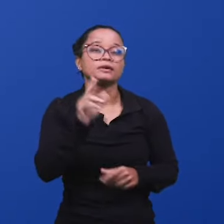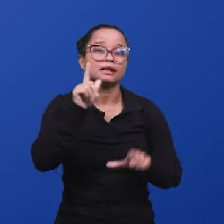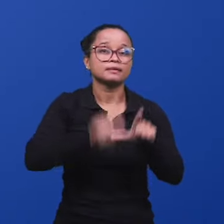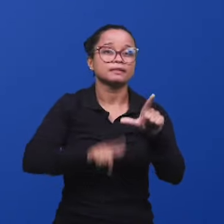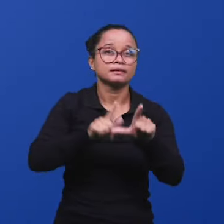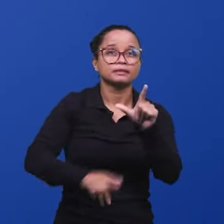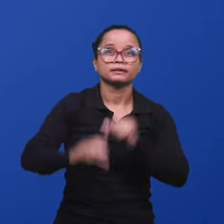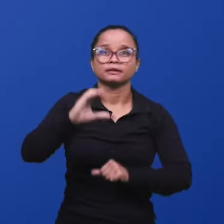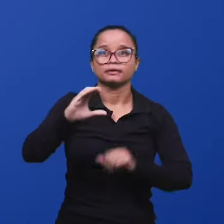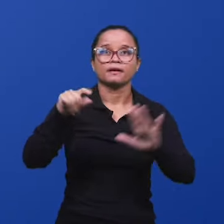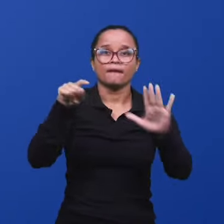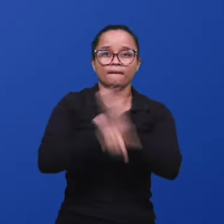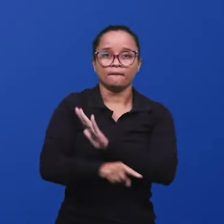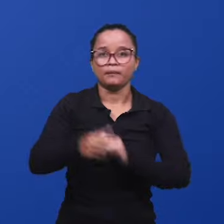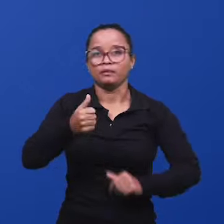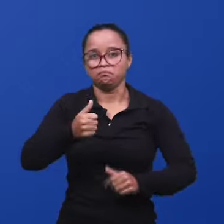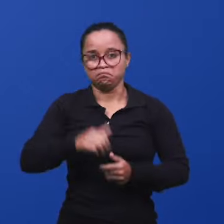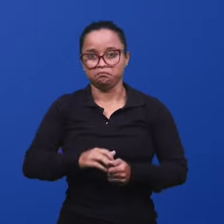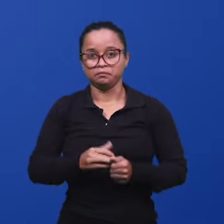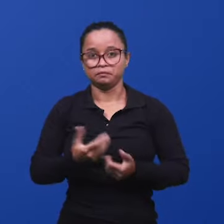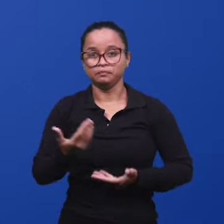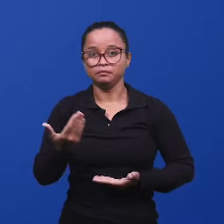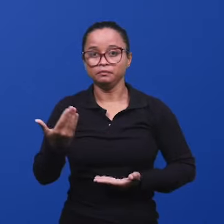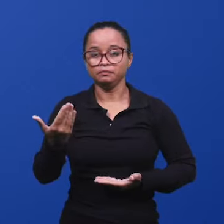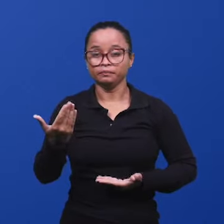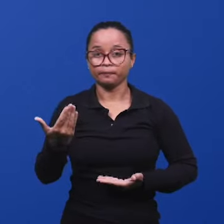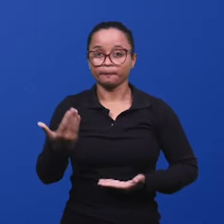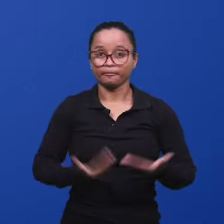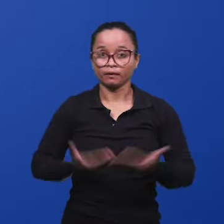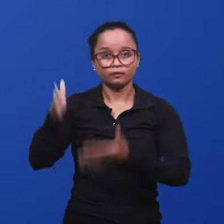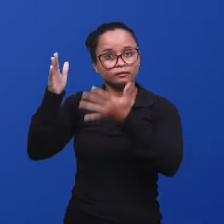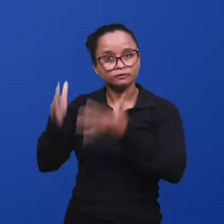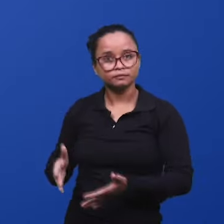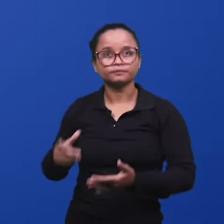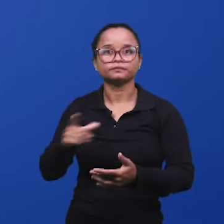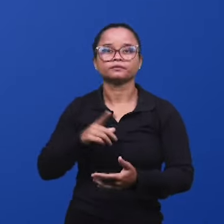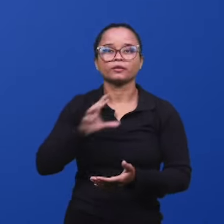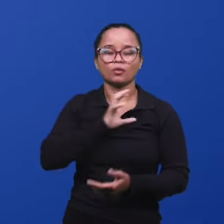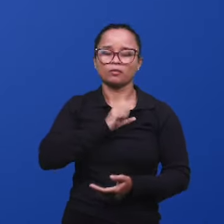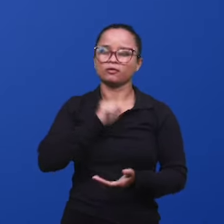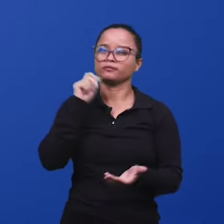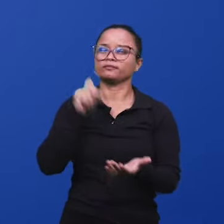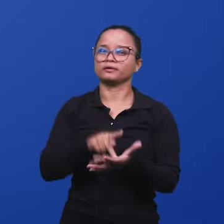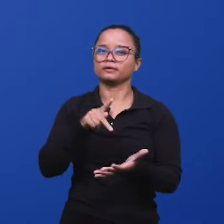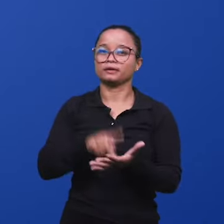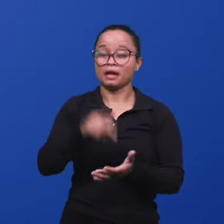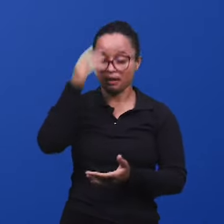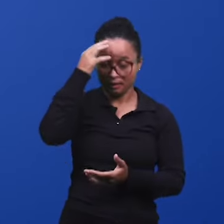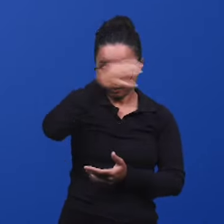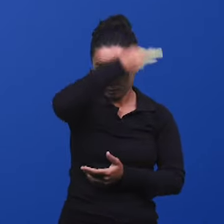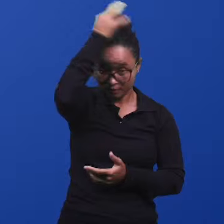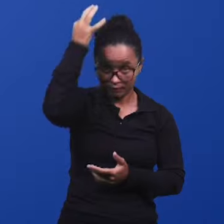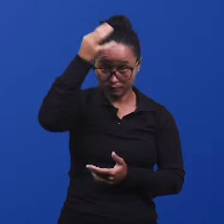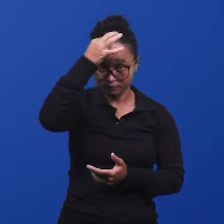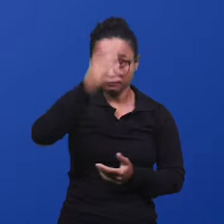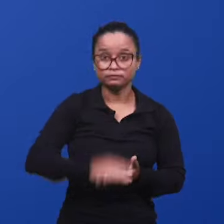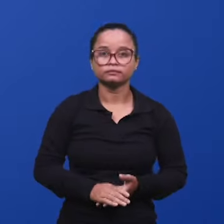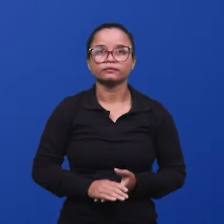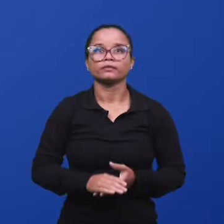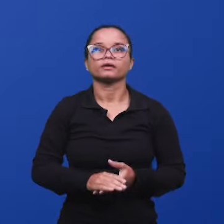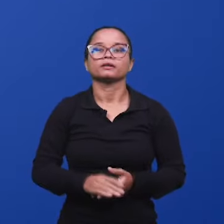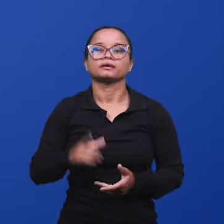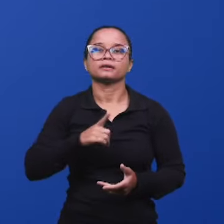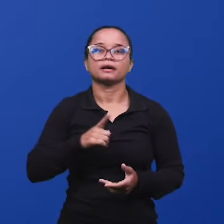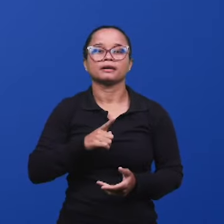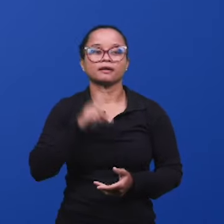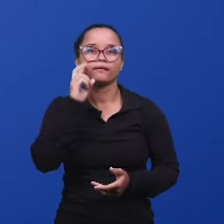letra C da primeira pergunta, a igreja é fiel, recebeu do senhor o amor verdadeiro, que é o Espírito Santo. As riquezas